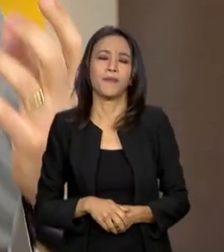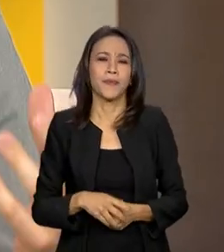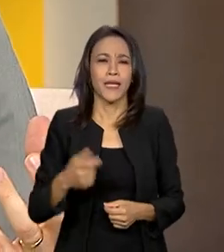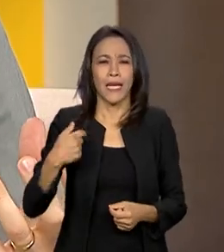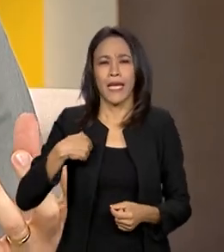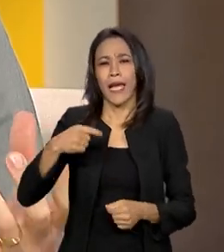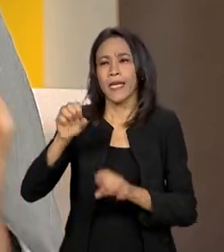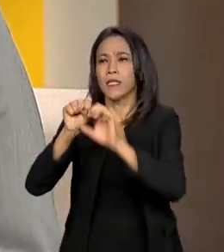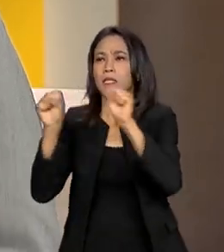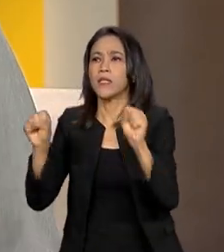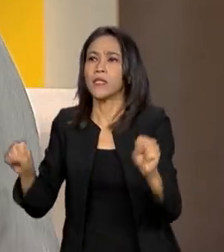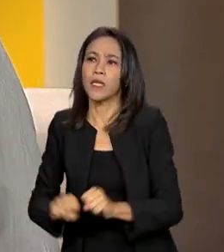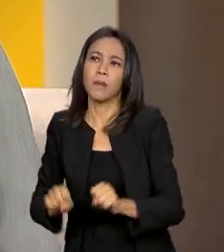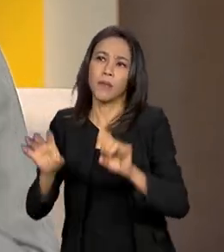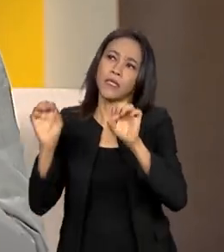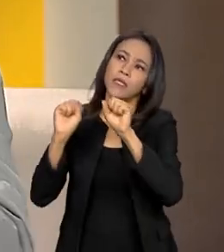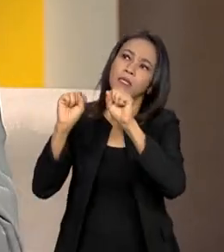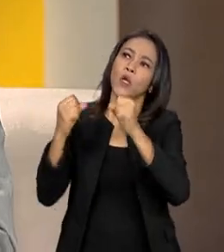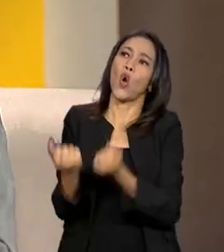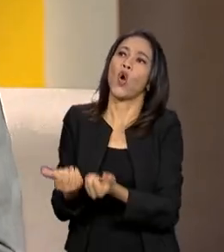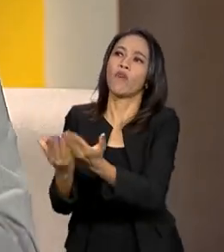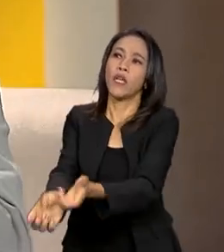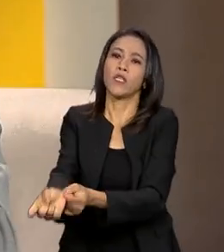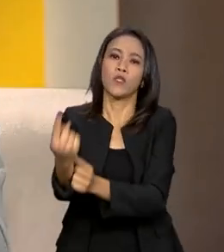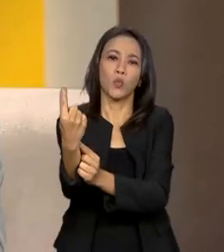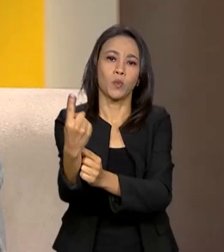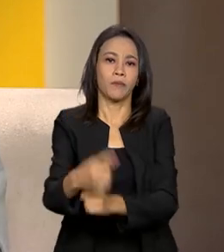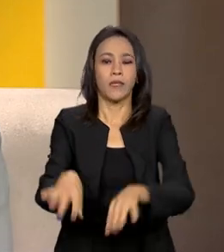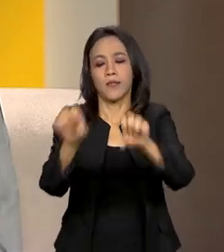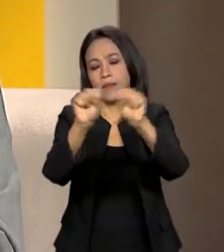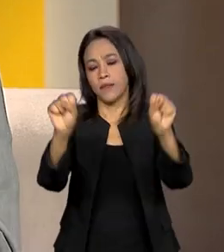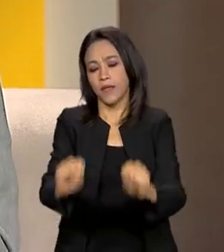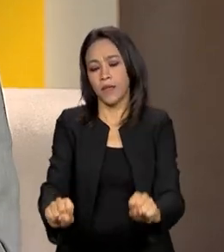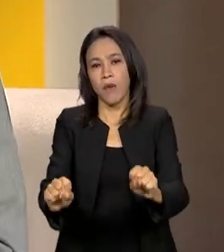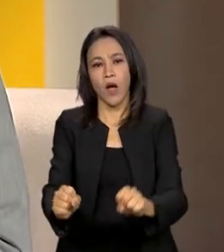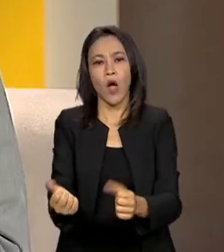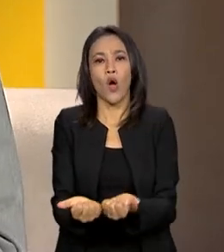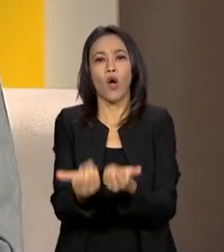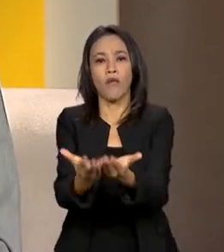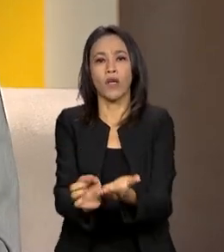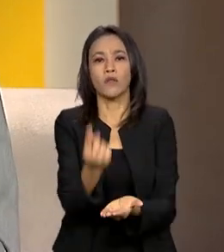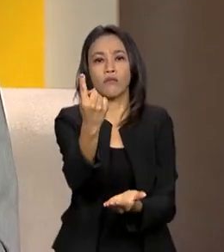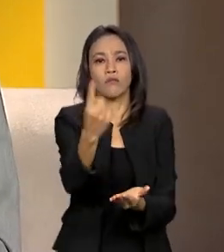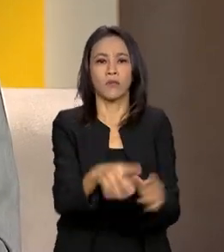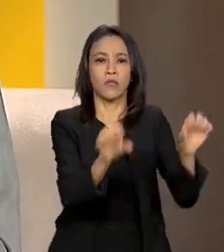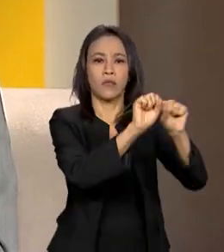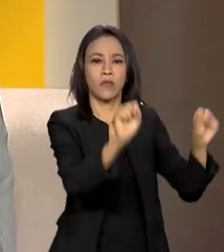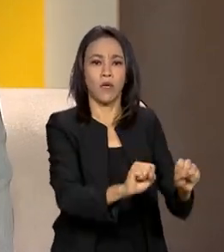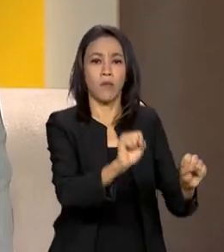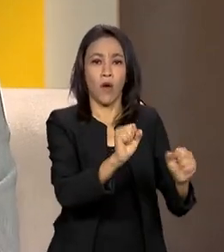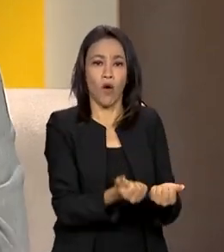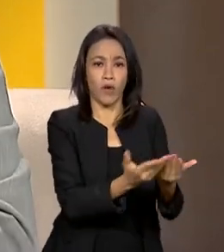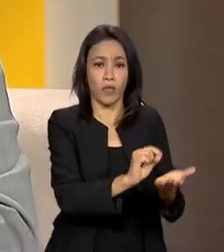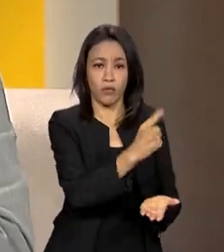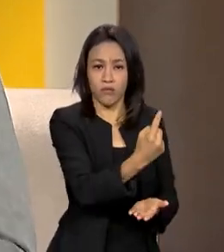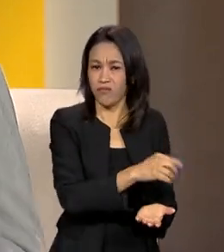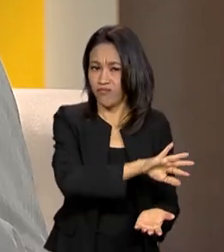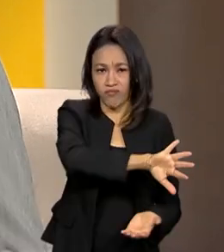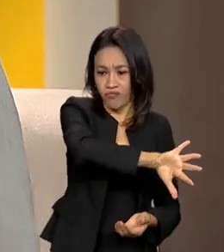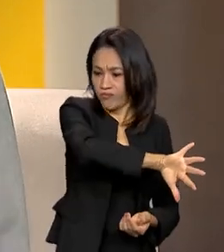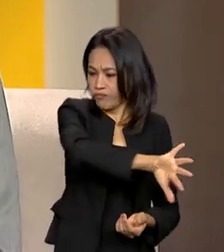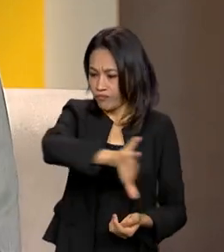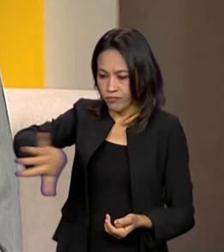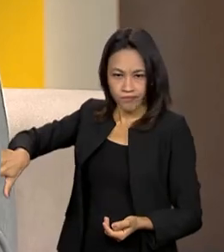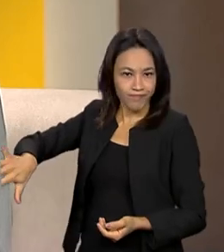focado em sistemas, para uma oferta de serviços centrados no cidadão. Então, a gente... É isso que vai garantir o engajamento do cidadão.